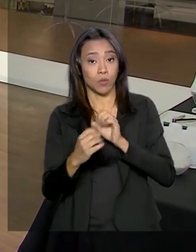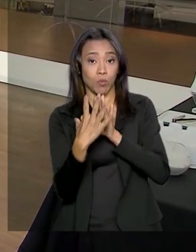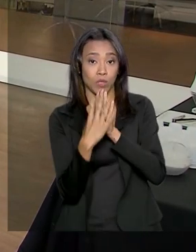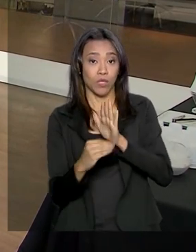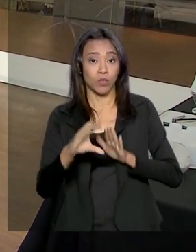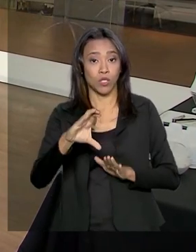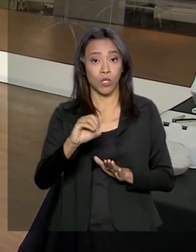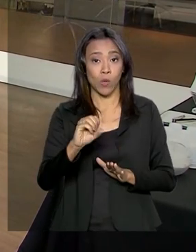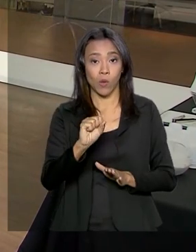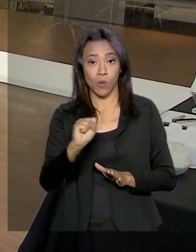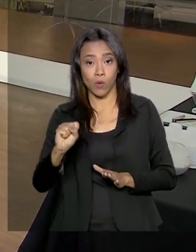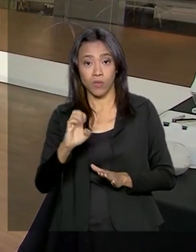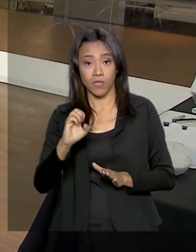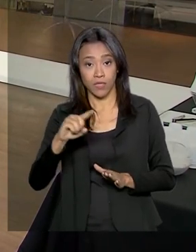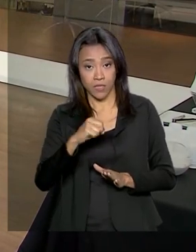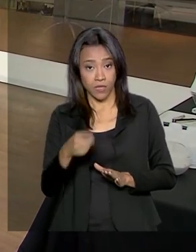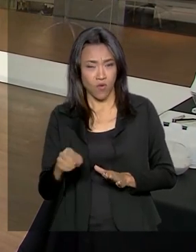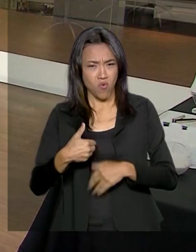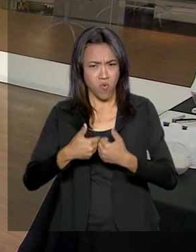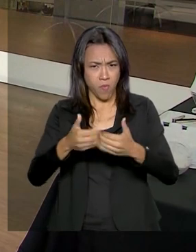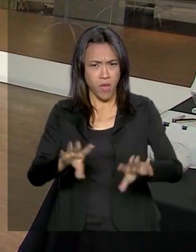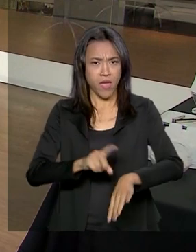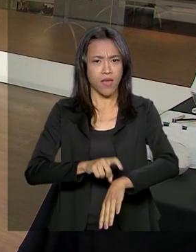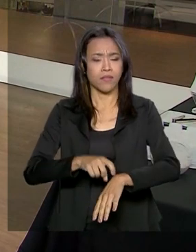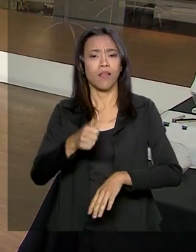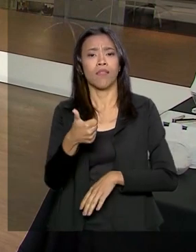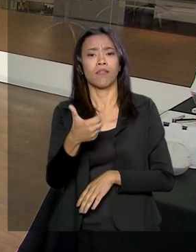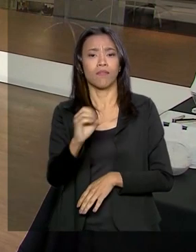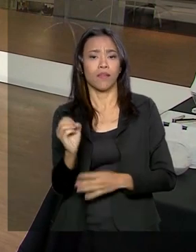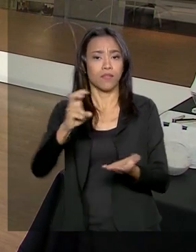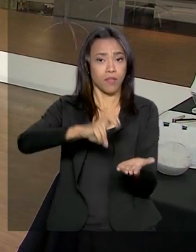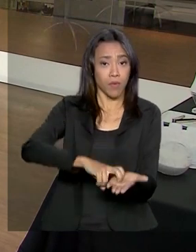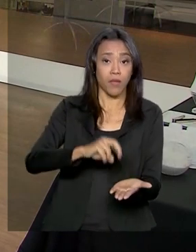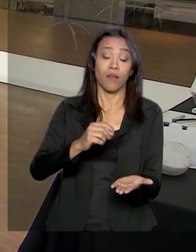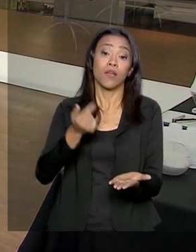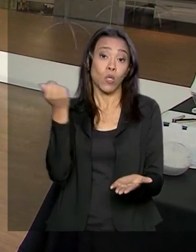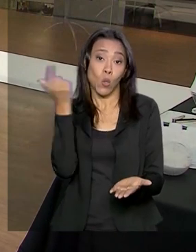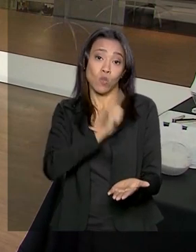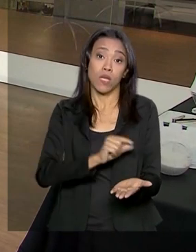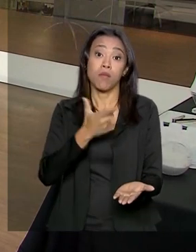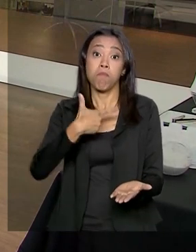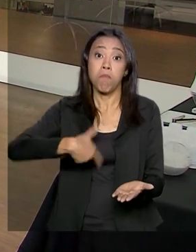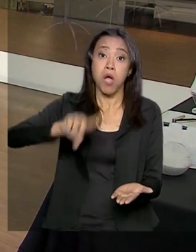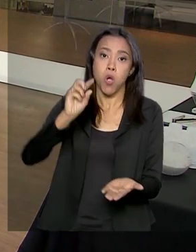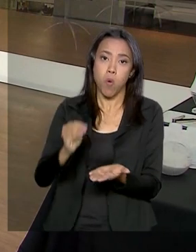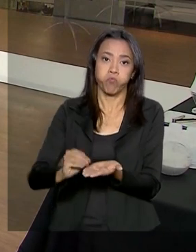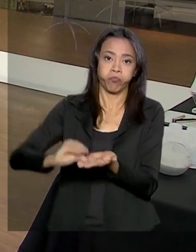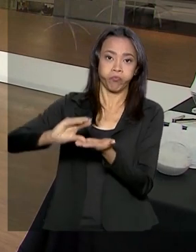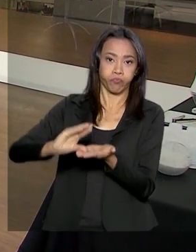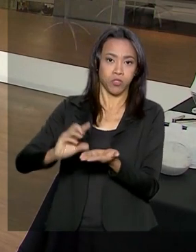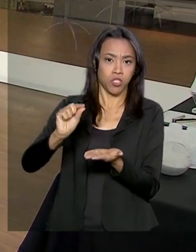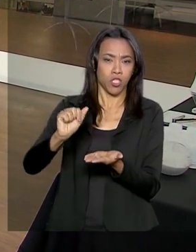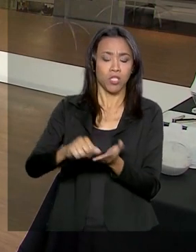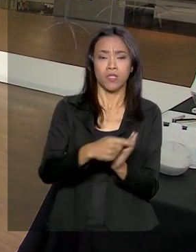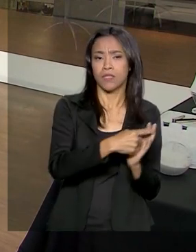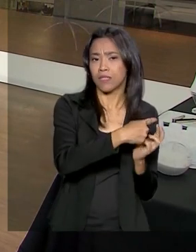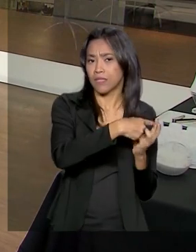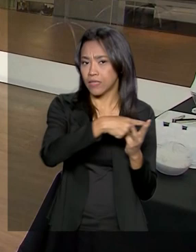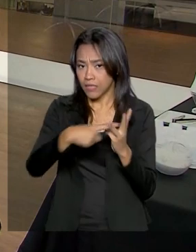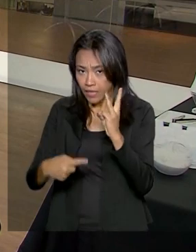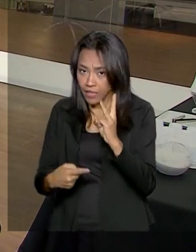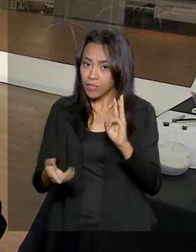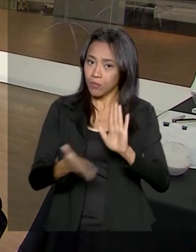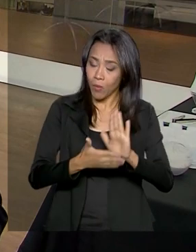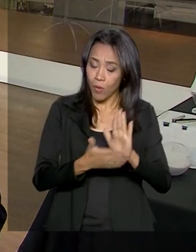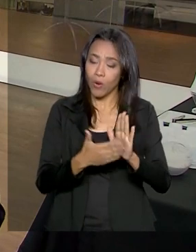começa logo mais às 10 horas da manhã. Quem oferecer o maior valor de outorga e as três maiores propostas que superarem